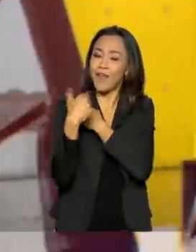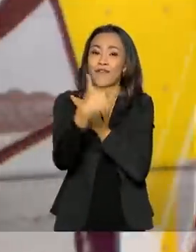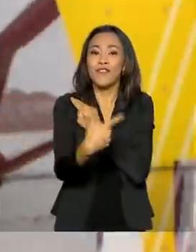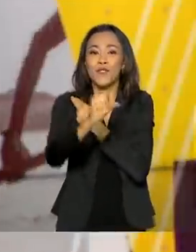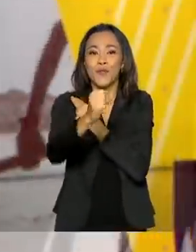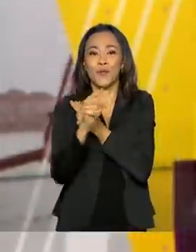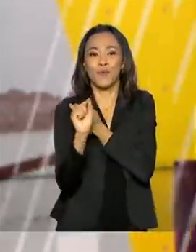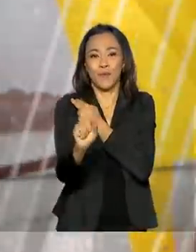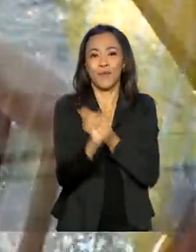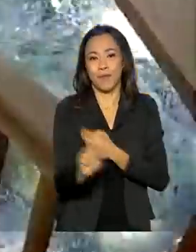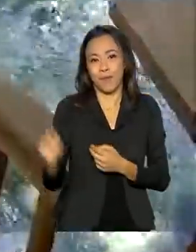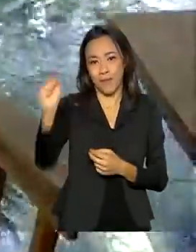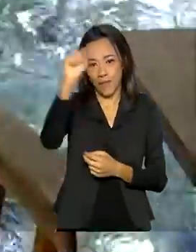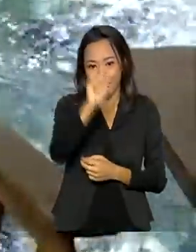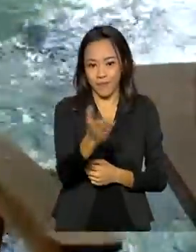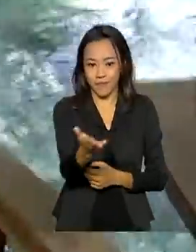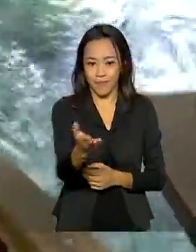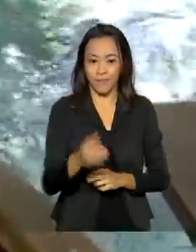estabelecimentos.